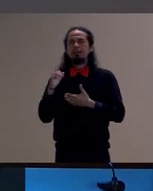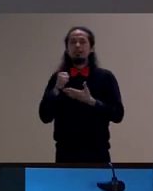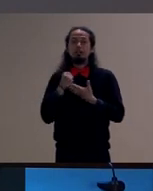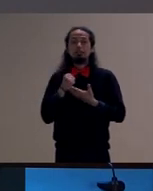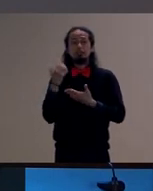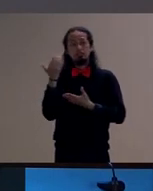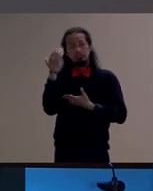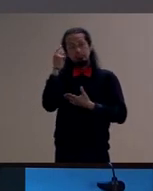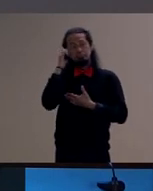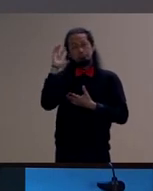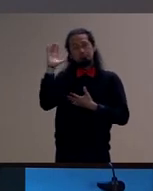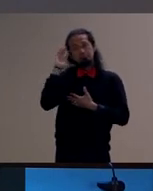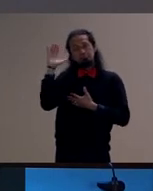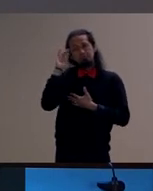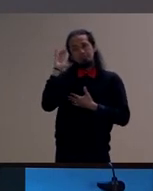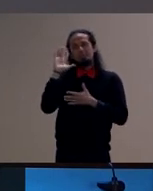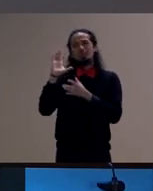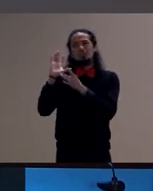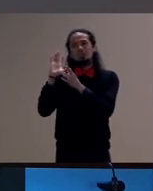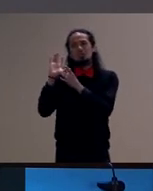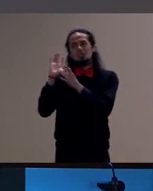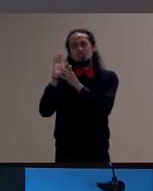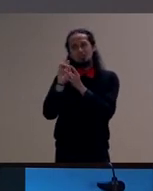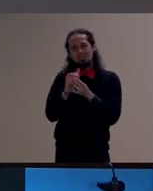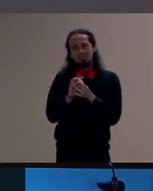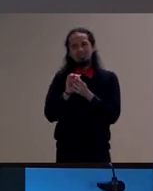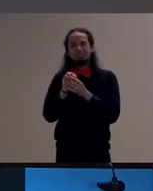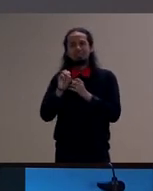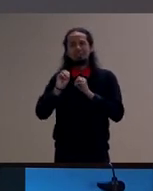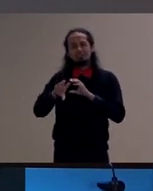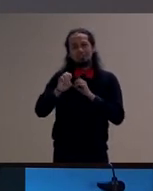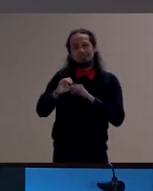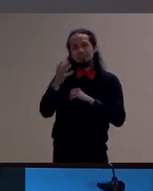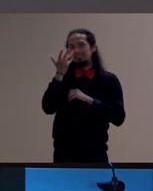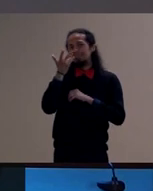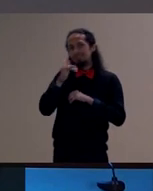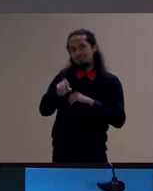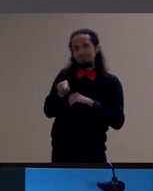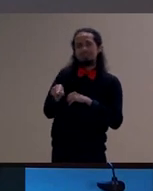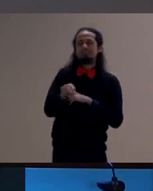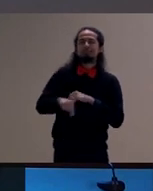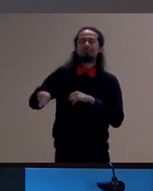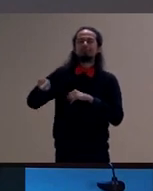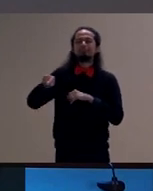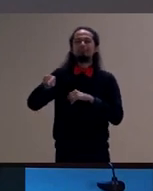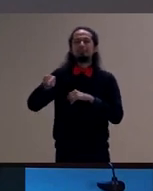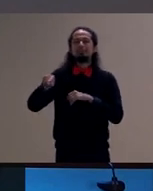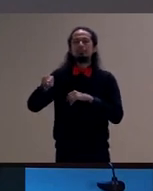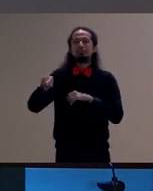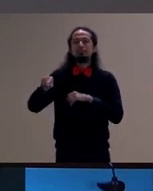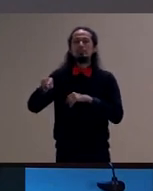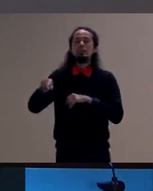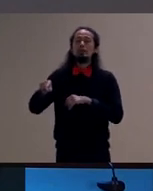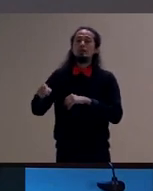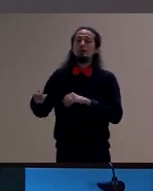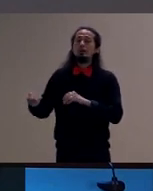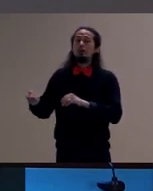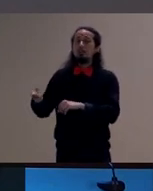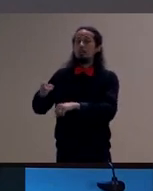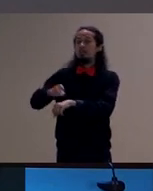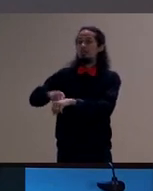nos contextos de educação infantil que temporalidade é necessária